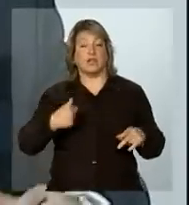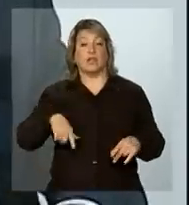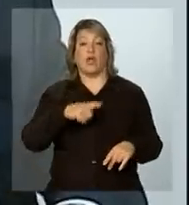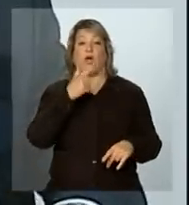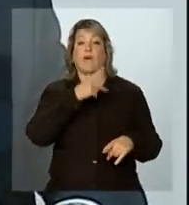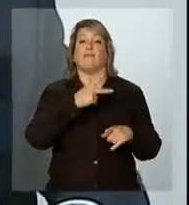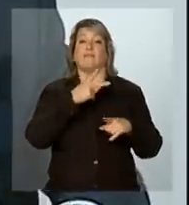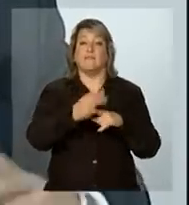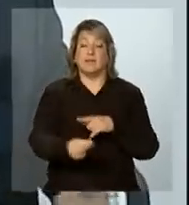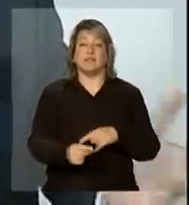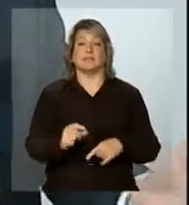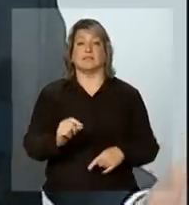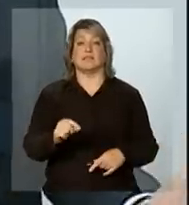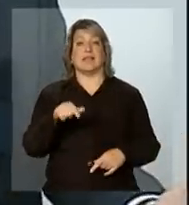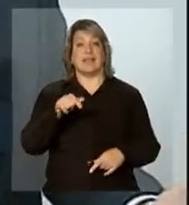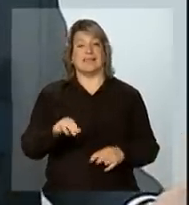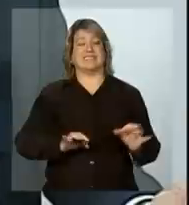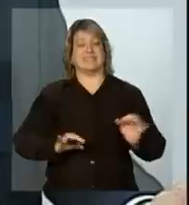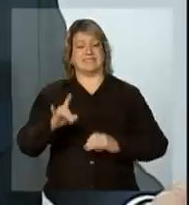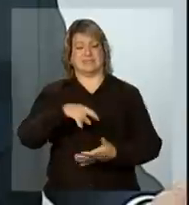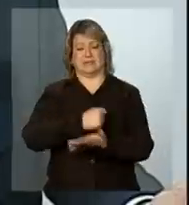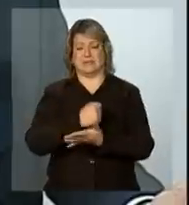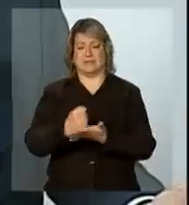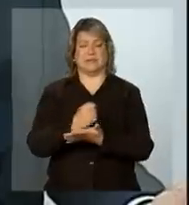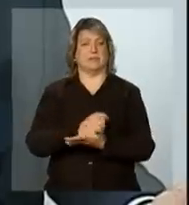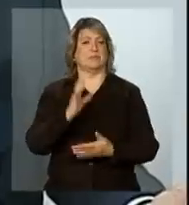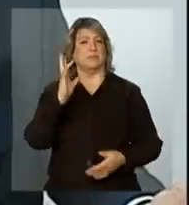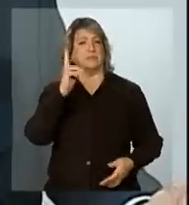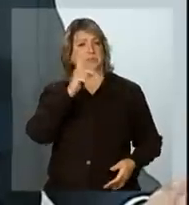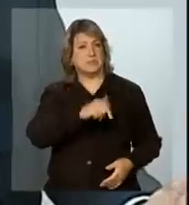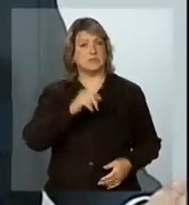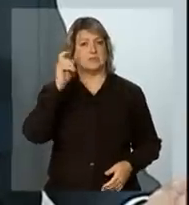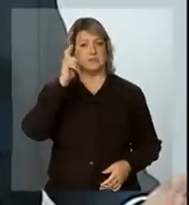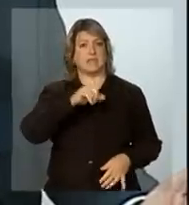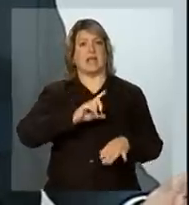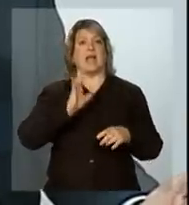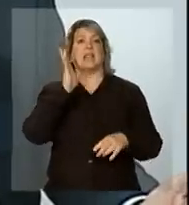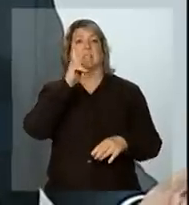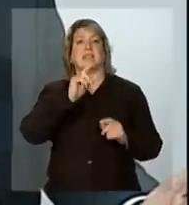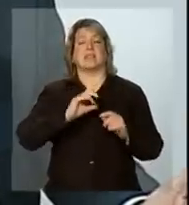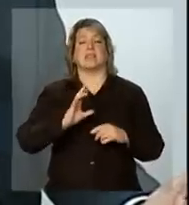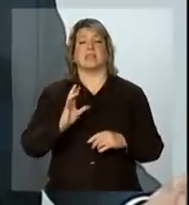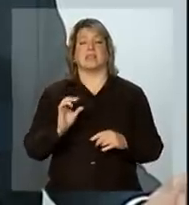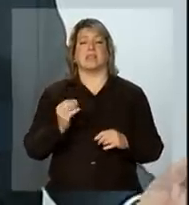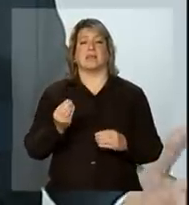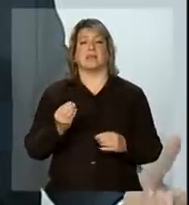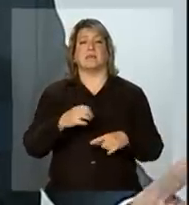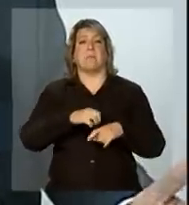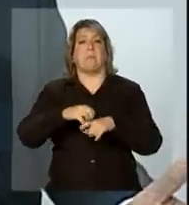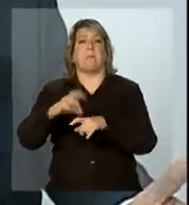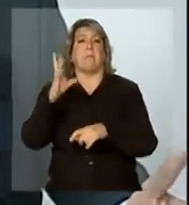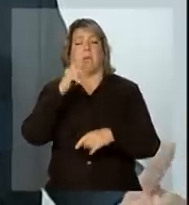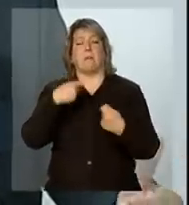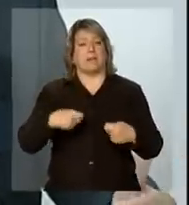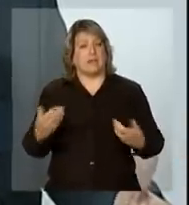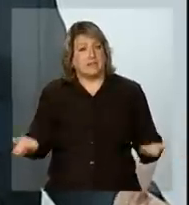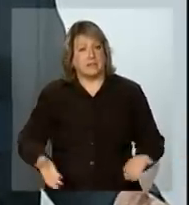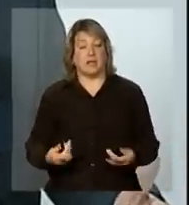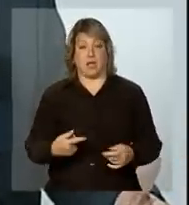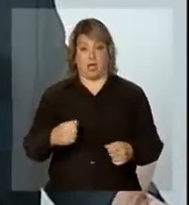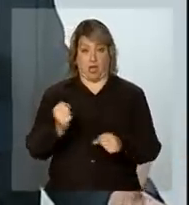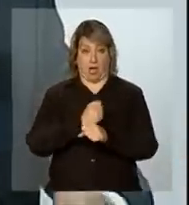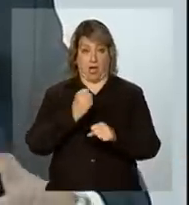vencermos essa burocracia que existe. Nós não podemos fazer obra de contenção onde